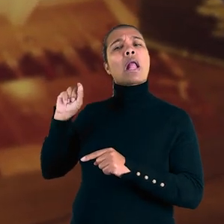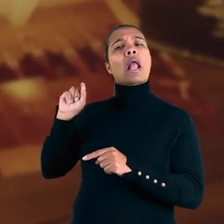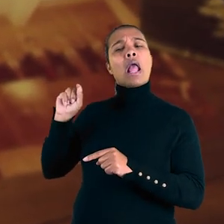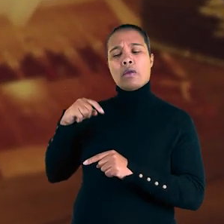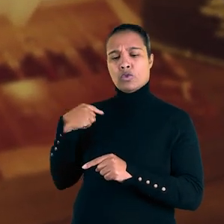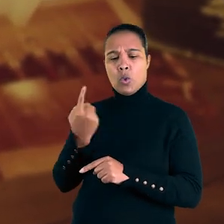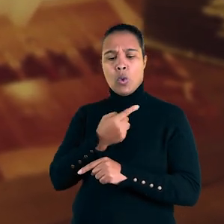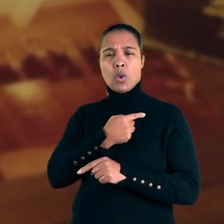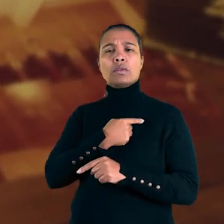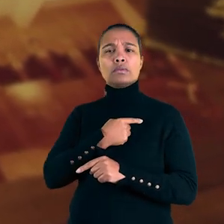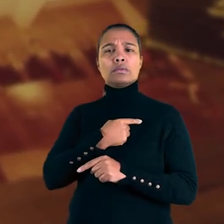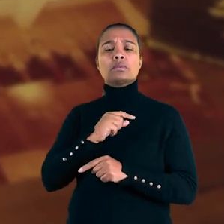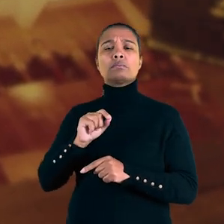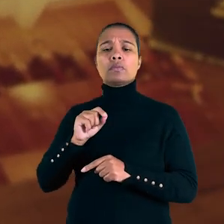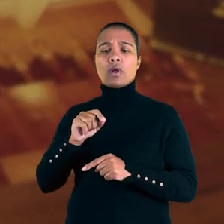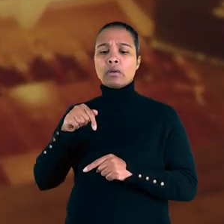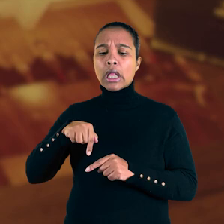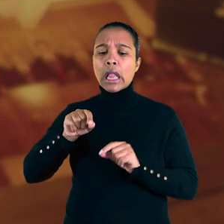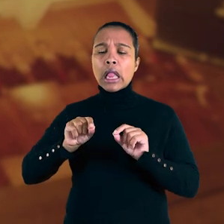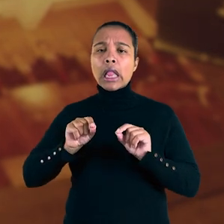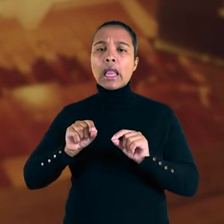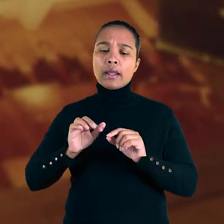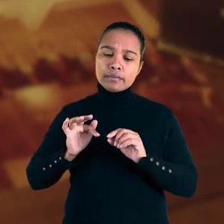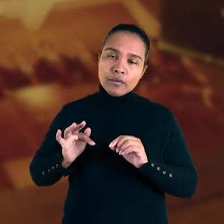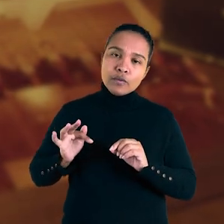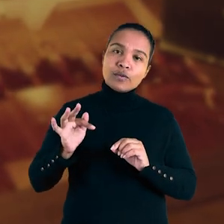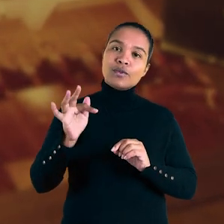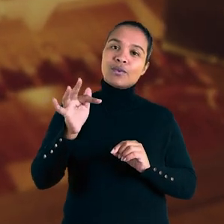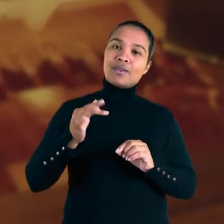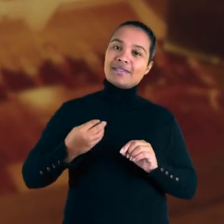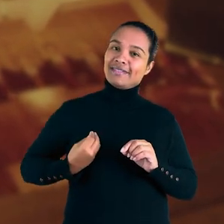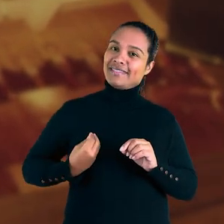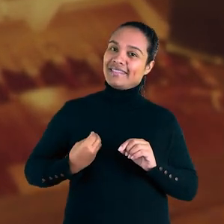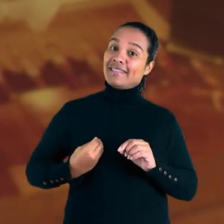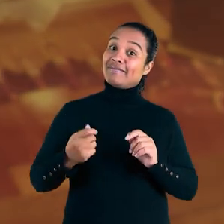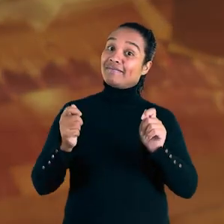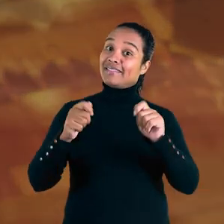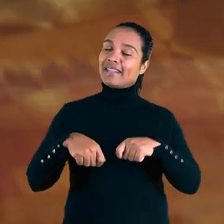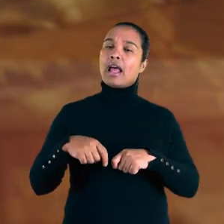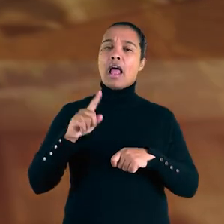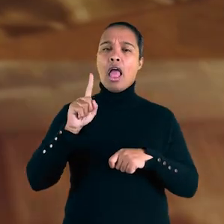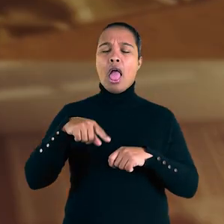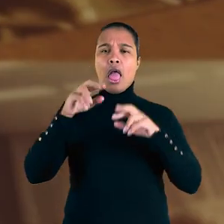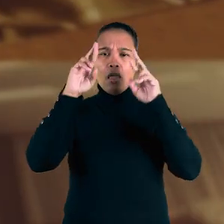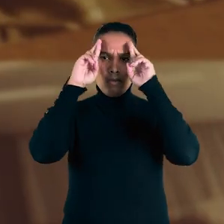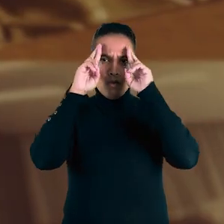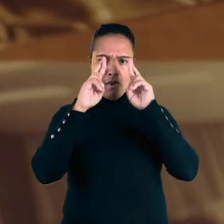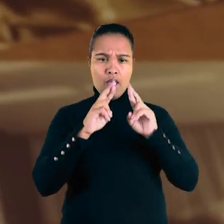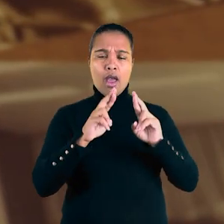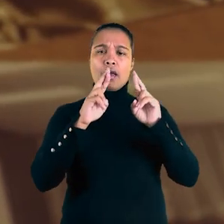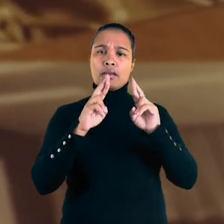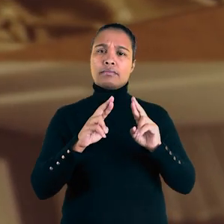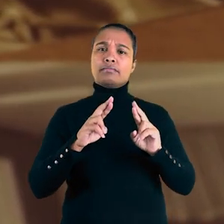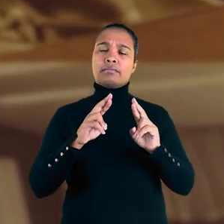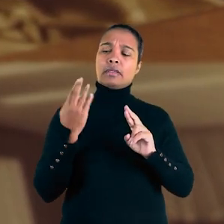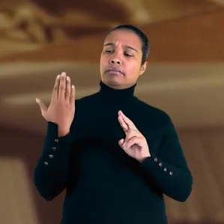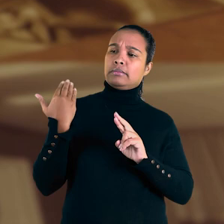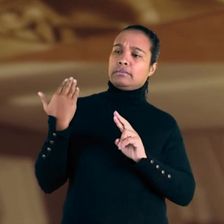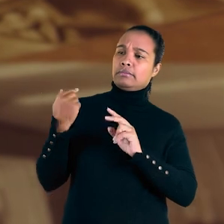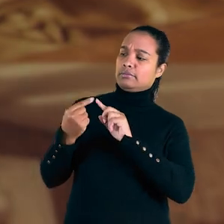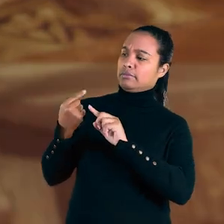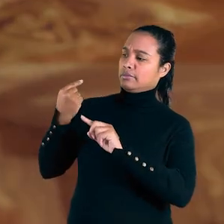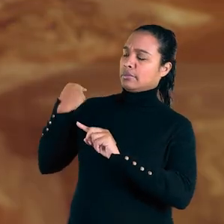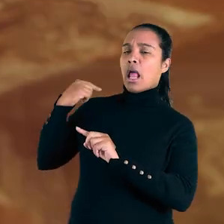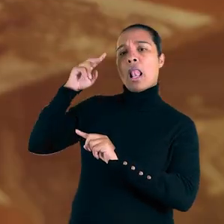para entendermos quem somos, de onde viemos e para onde estamos indo. É uma maneira de honrar as realizações e experiências